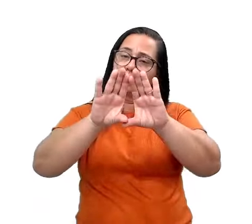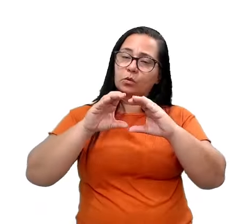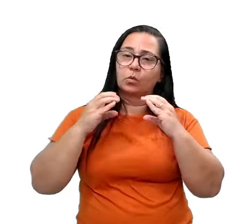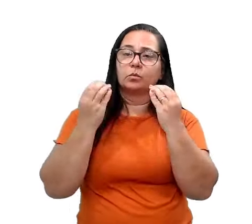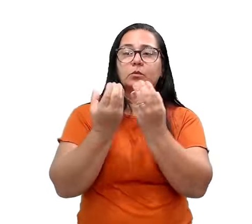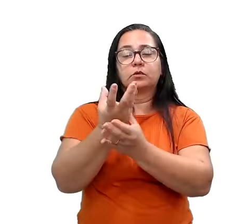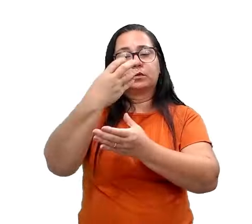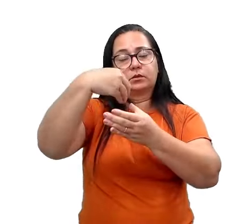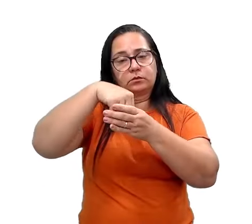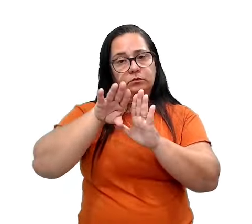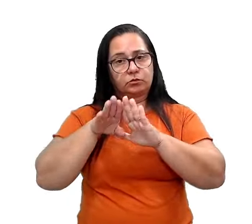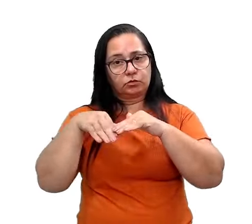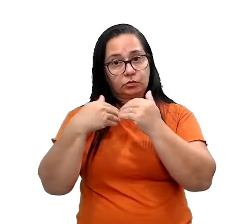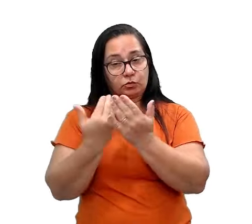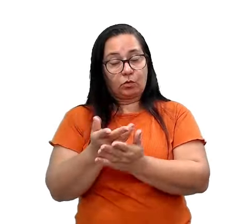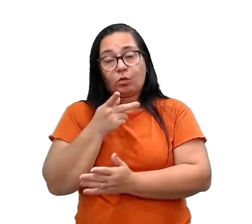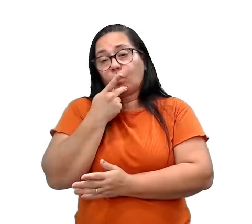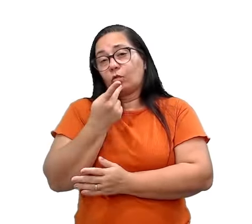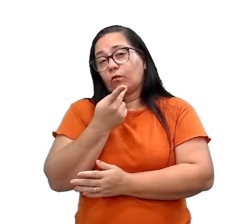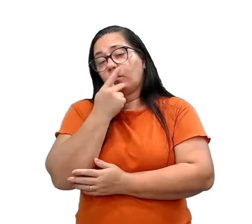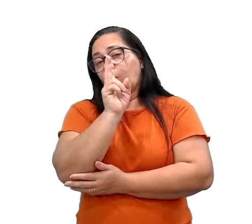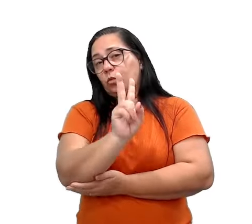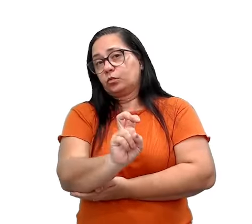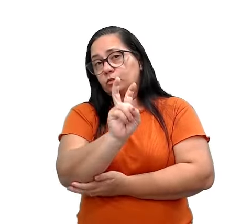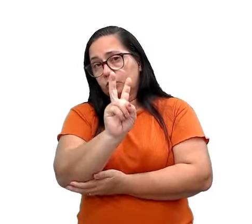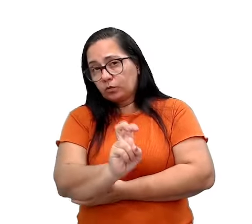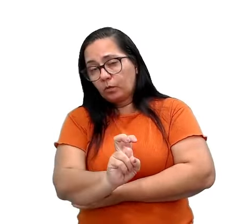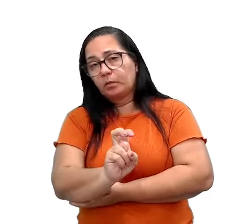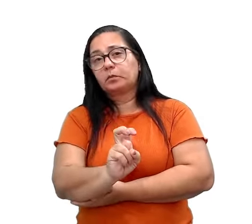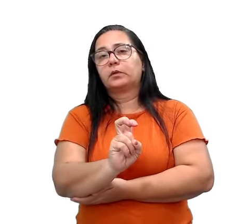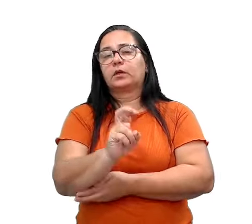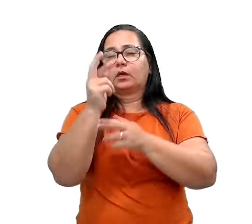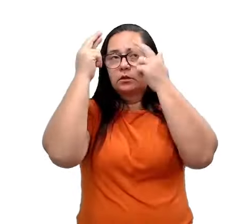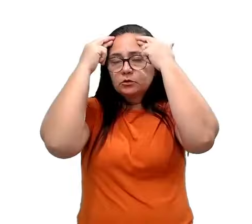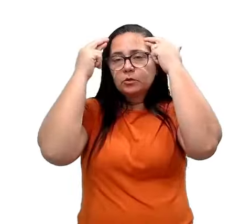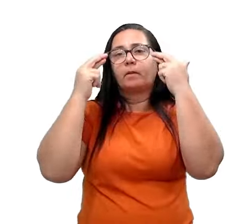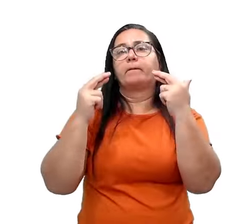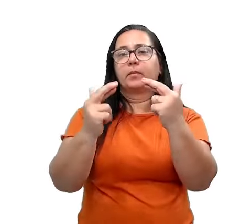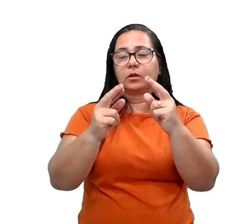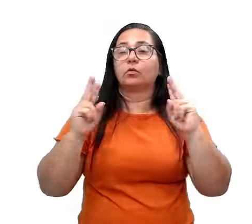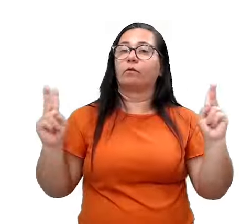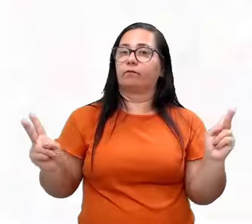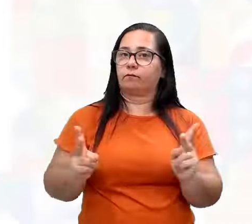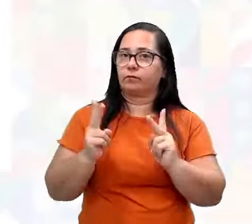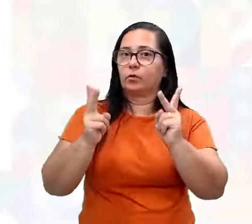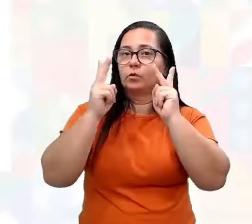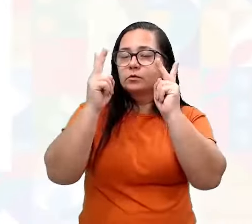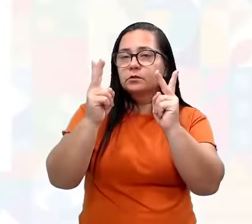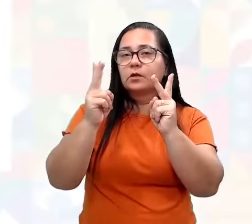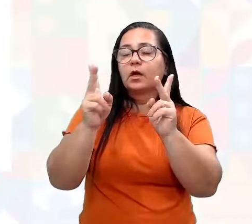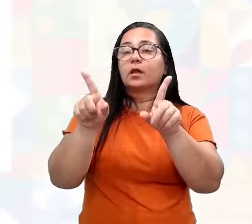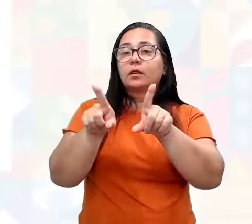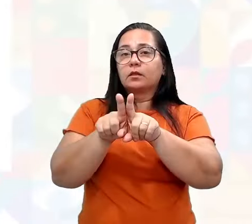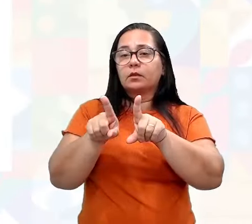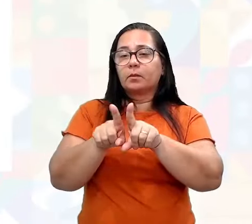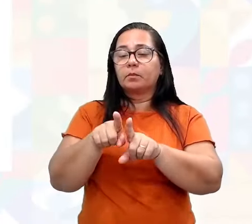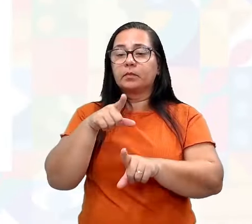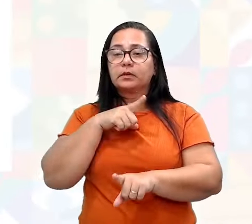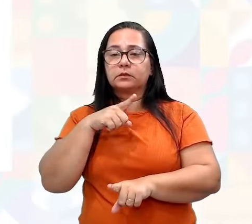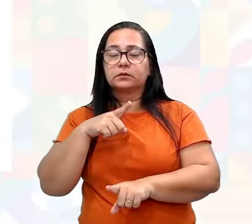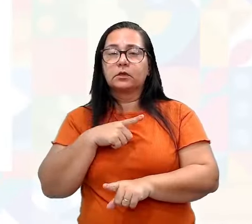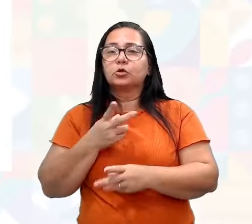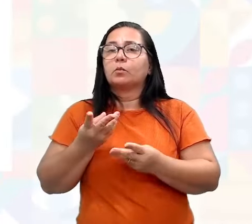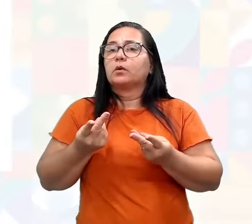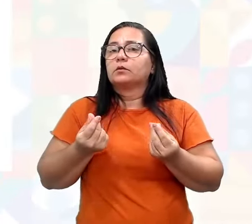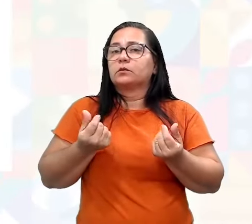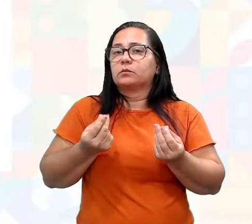escolar. Quando a gente fala sobre essa questão do respeito e valorizar, vem a gente e puxa um pouco da